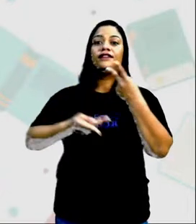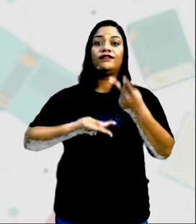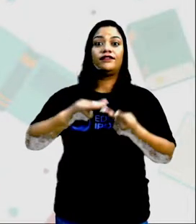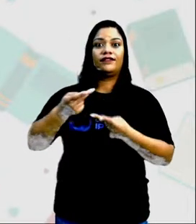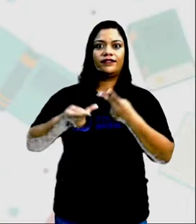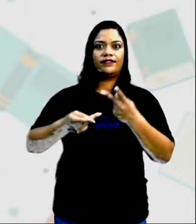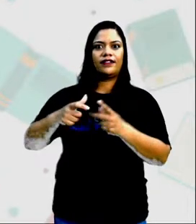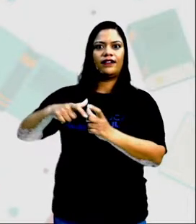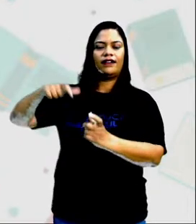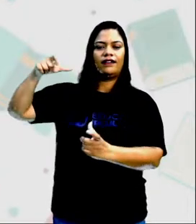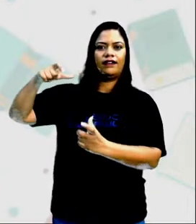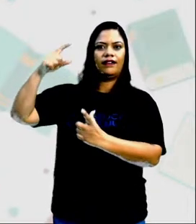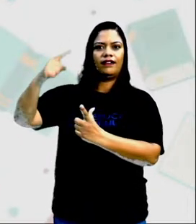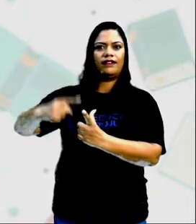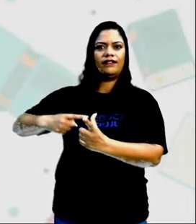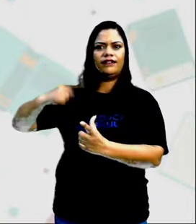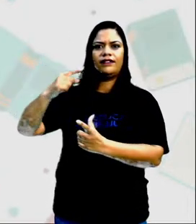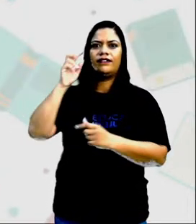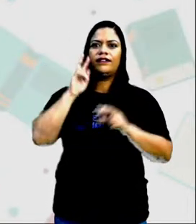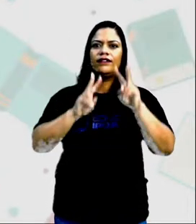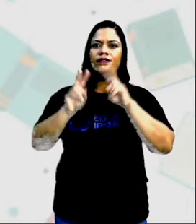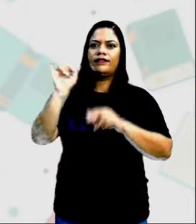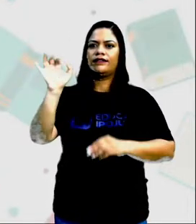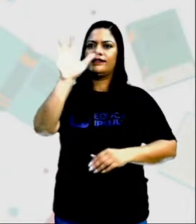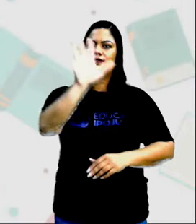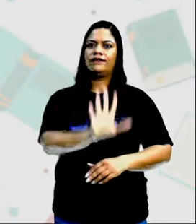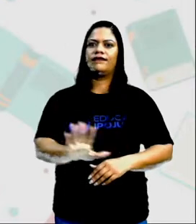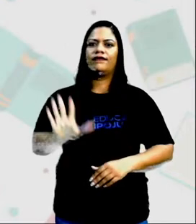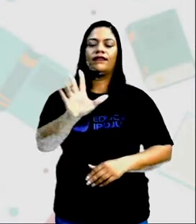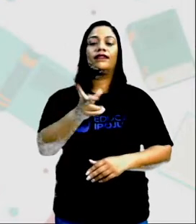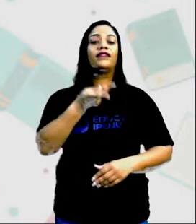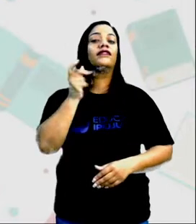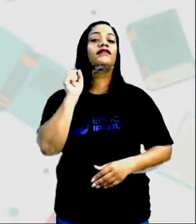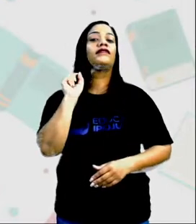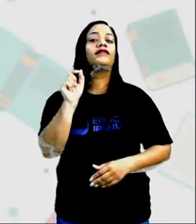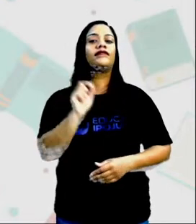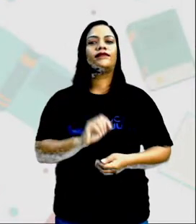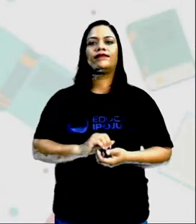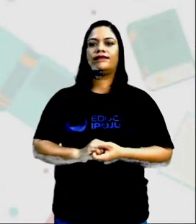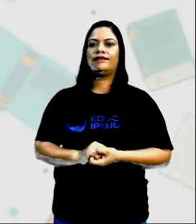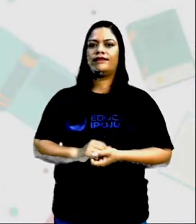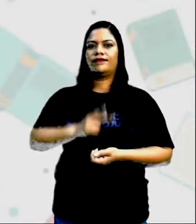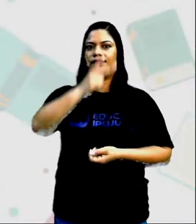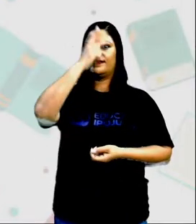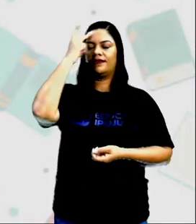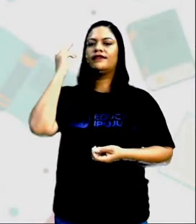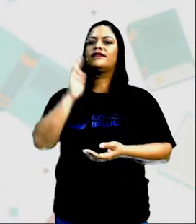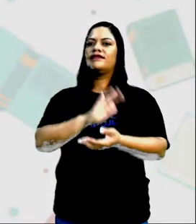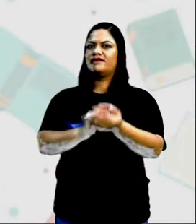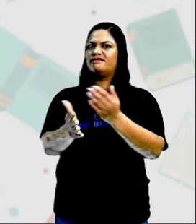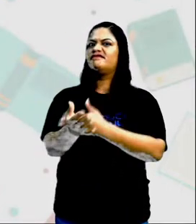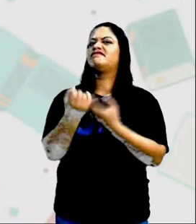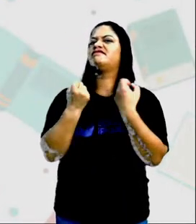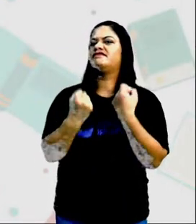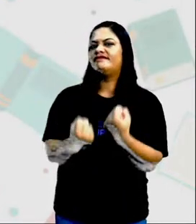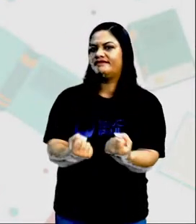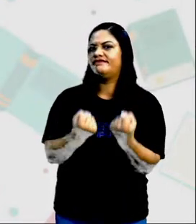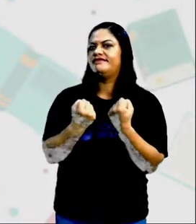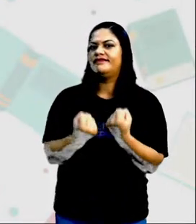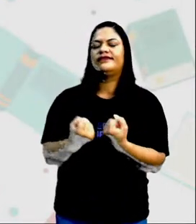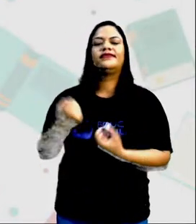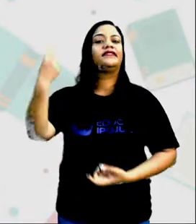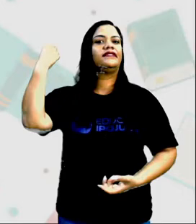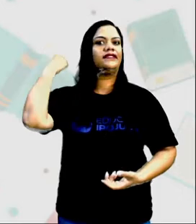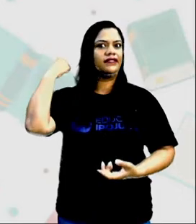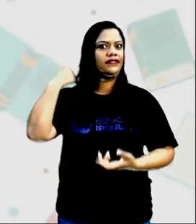Observe aí a imagem Ela falou que As pessoas Carregavam as coisas Nas mãos Nas